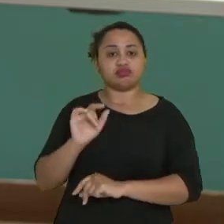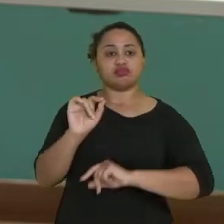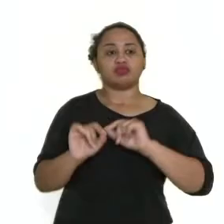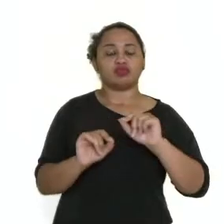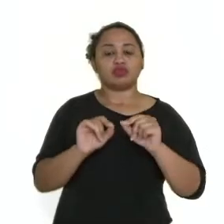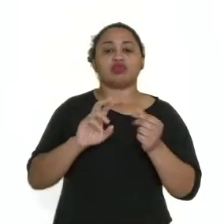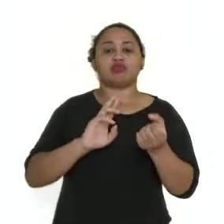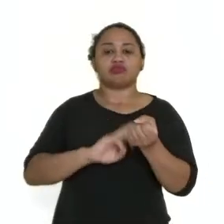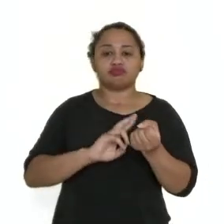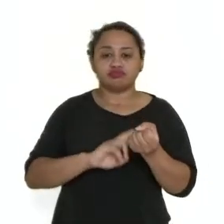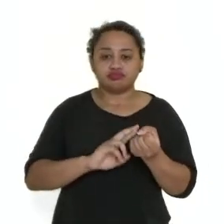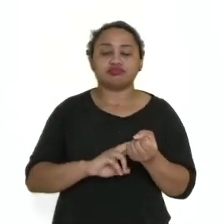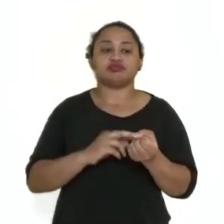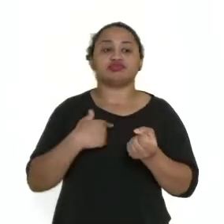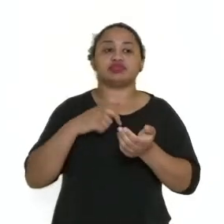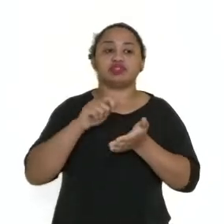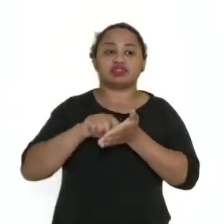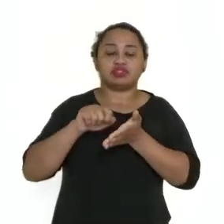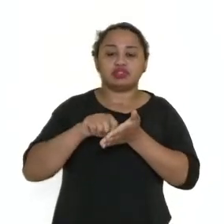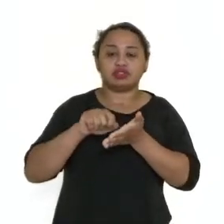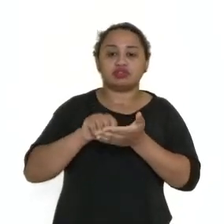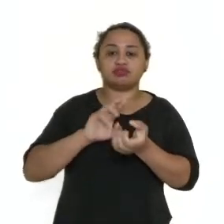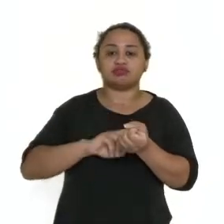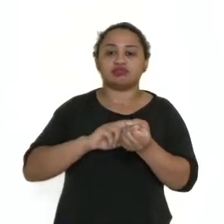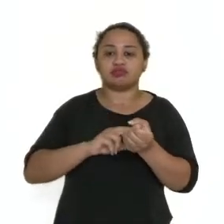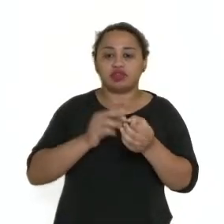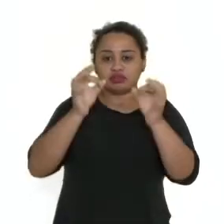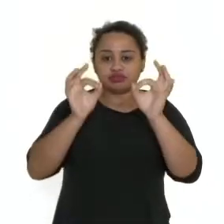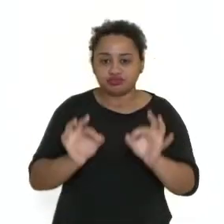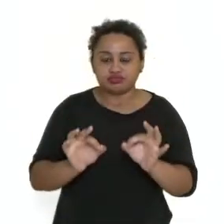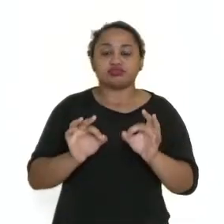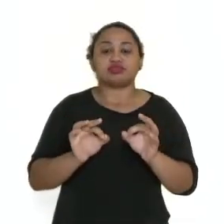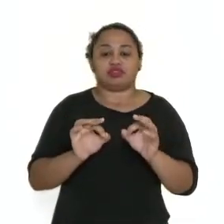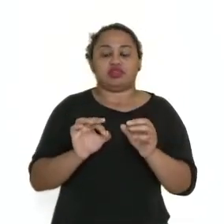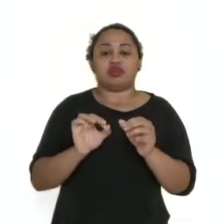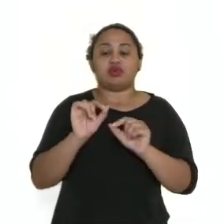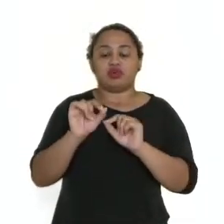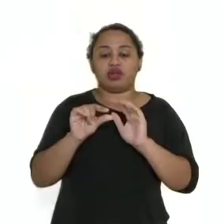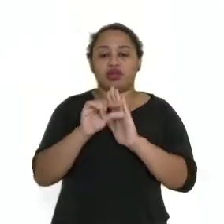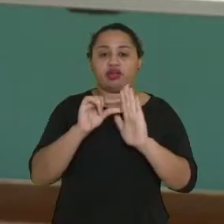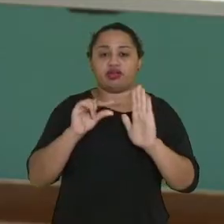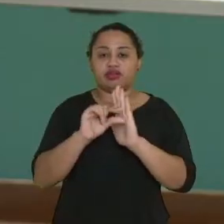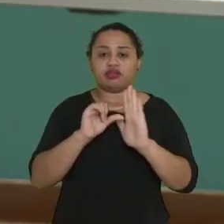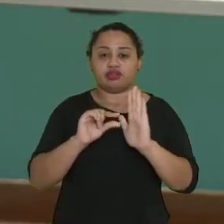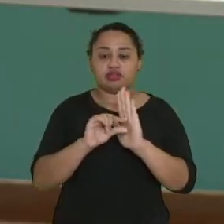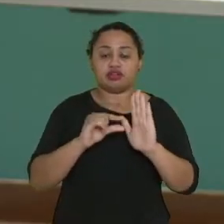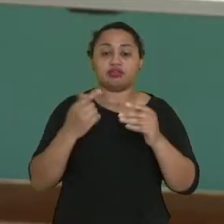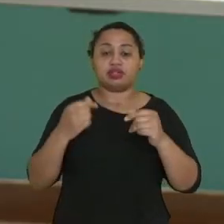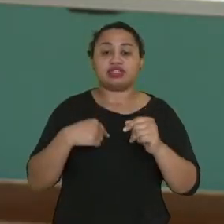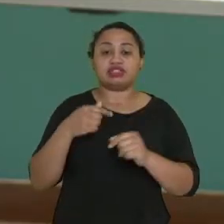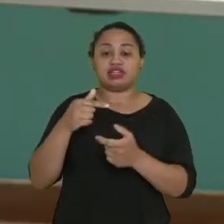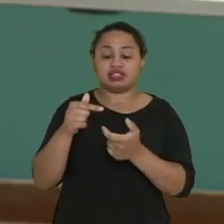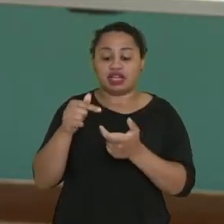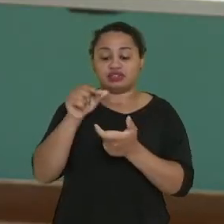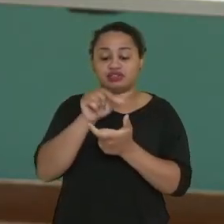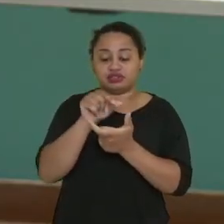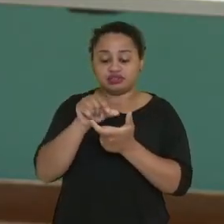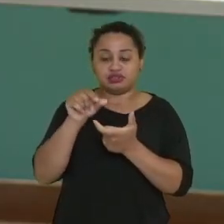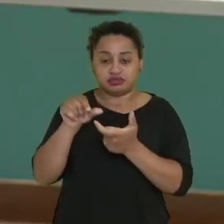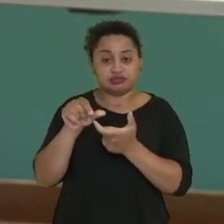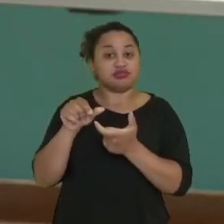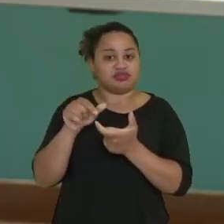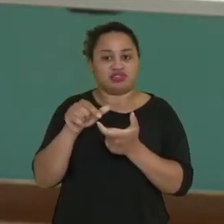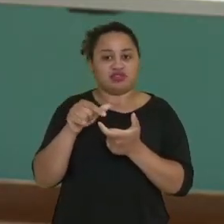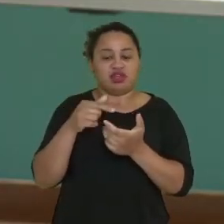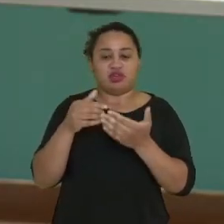rimada, é escrito em rimas perfeitas, né? E os versos têm que ter sete sílabas poéticas. Então, não é qualquer rima. Tem